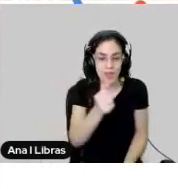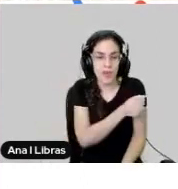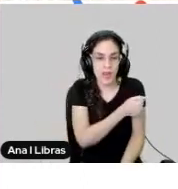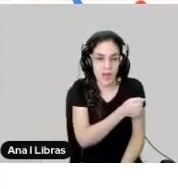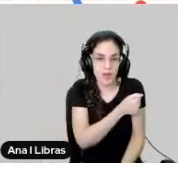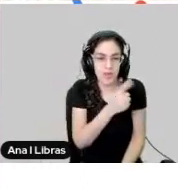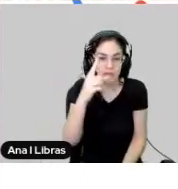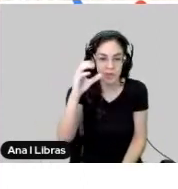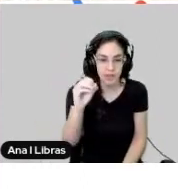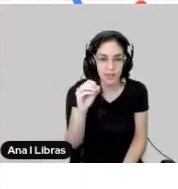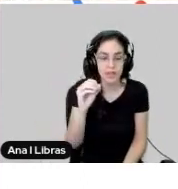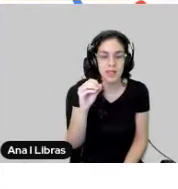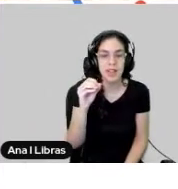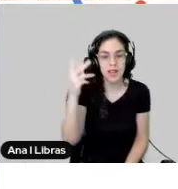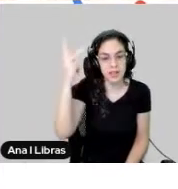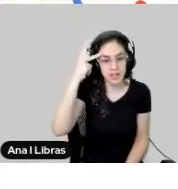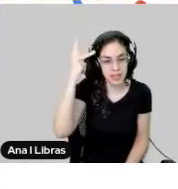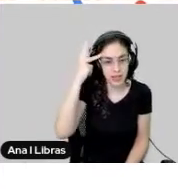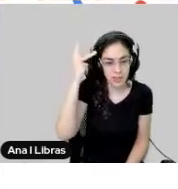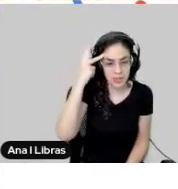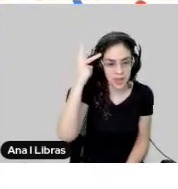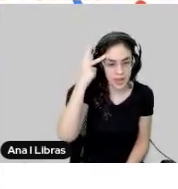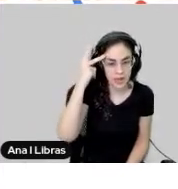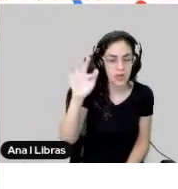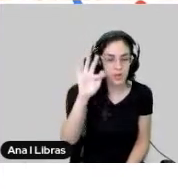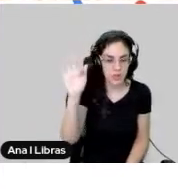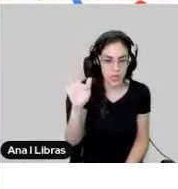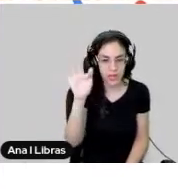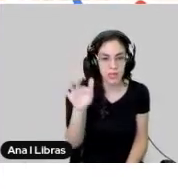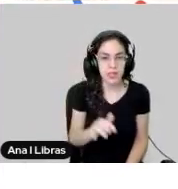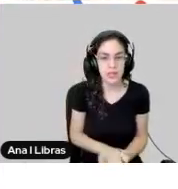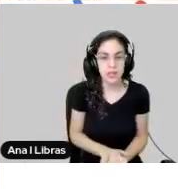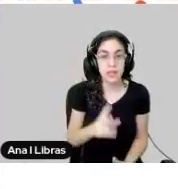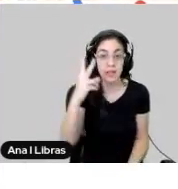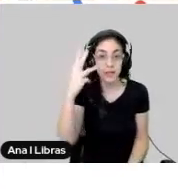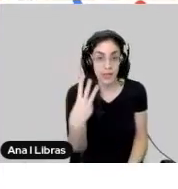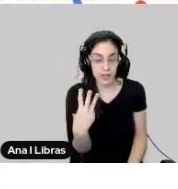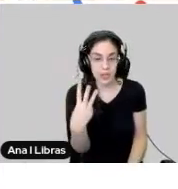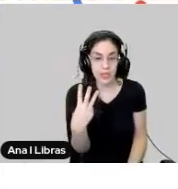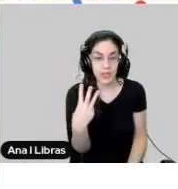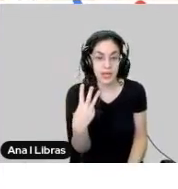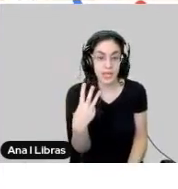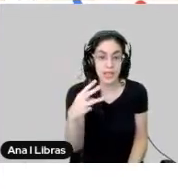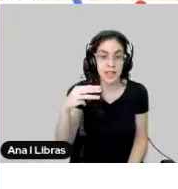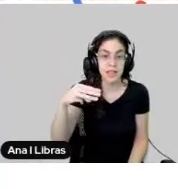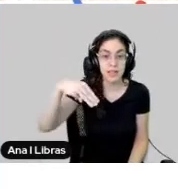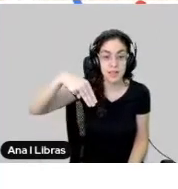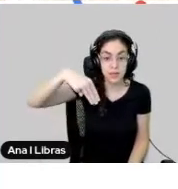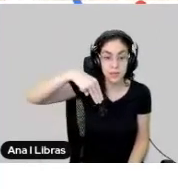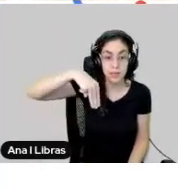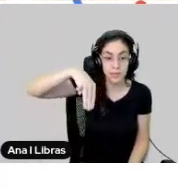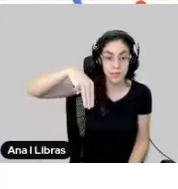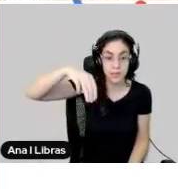10 campos na cidade de São Paulo, na grande região de São Paulo. Temos 23 mestrados e doutorados. E